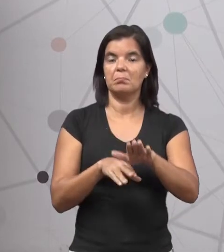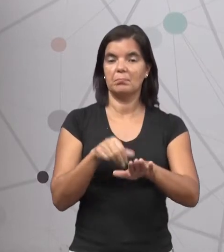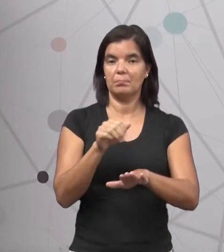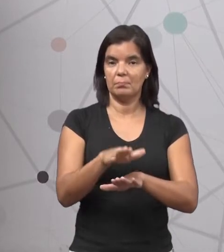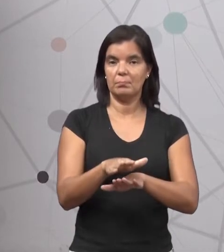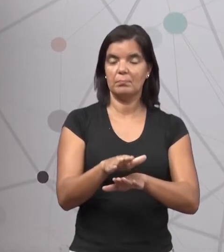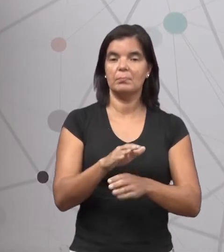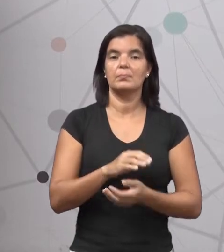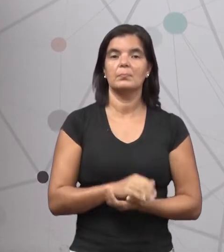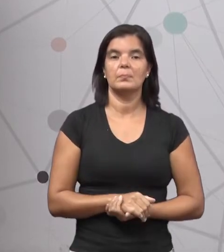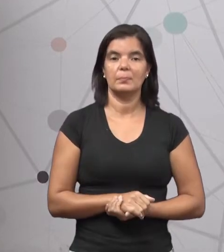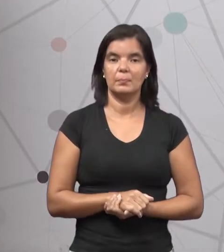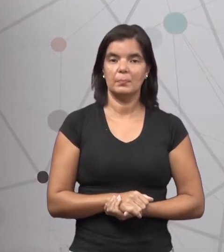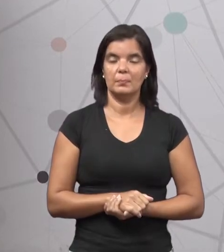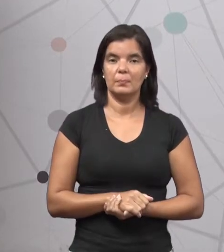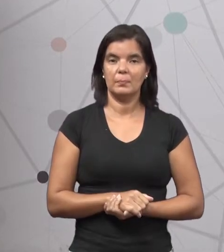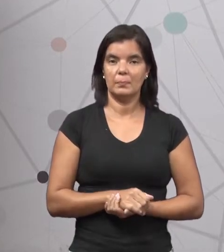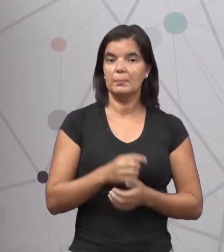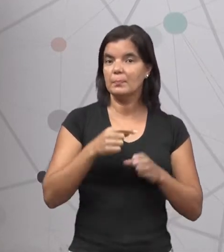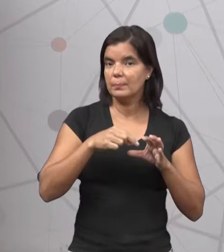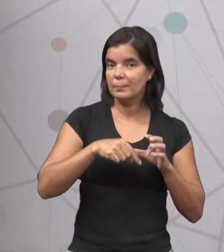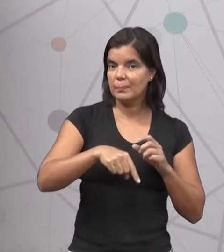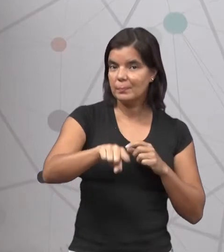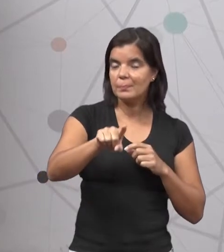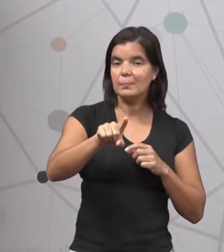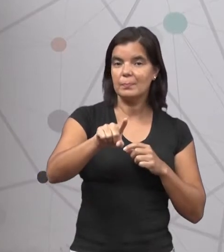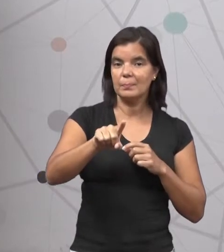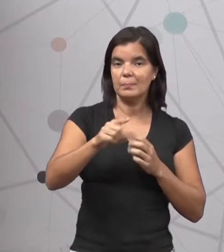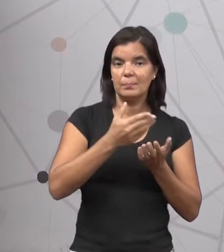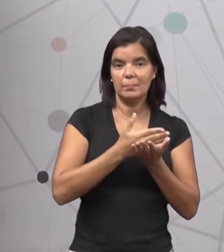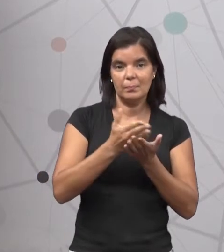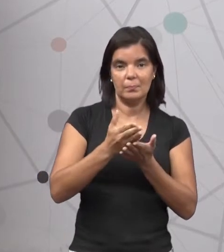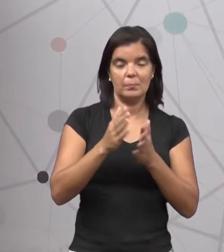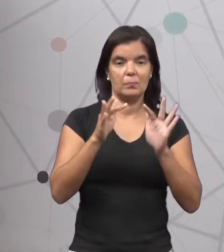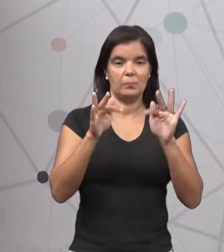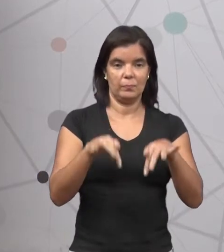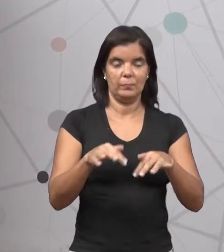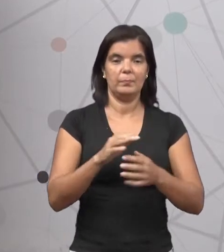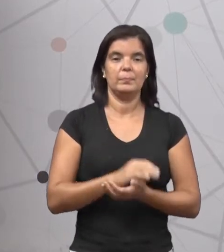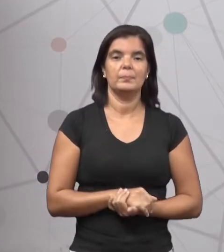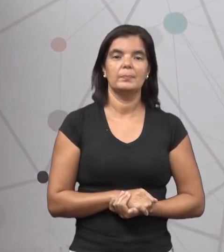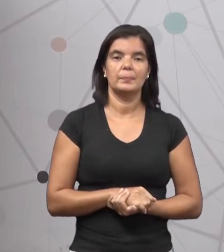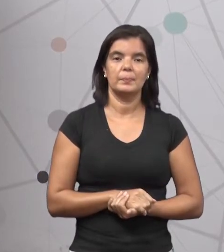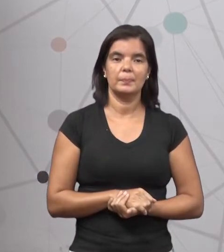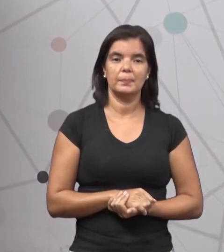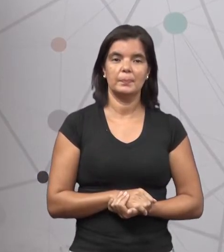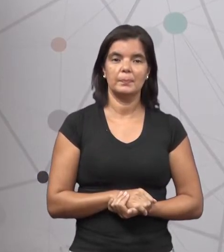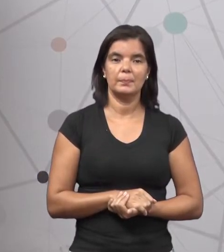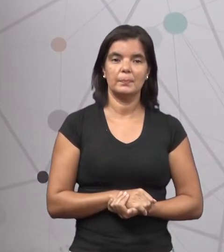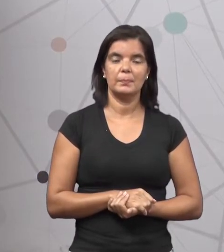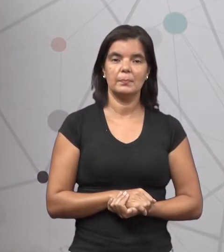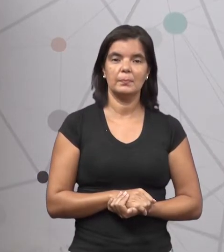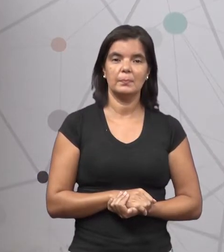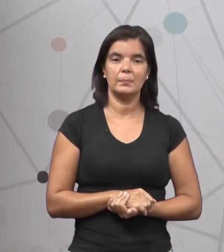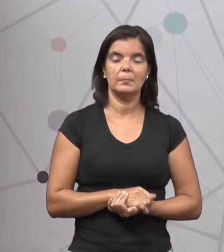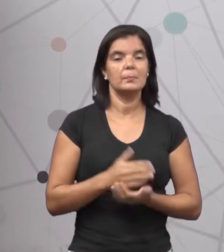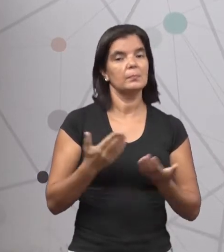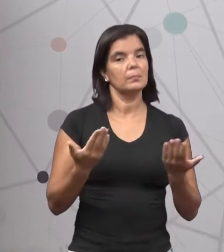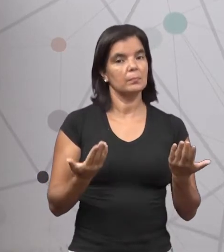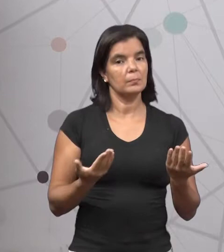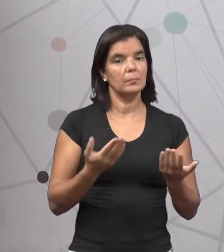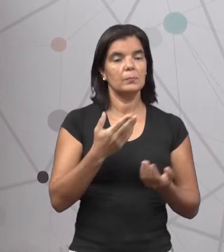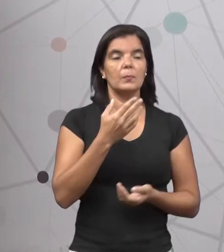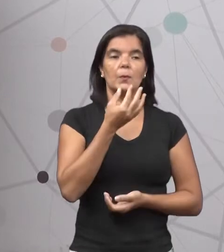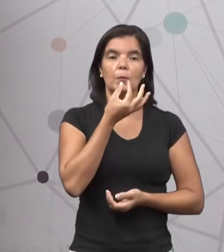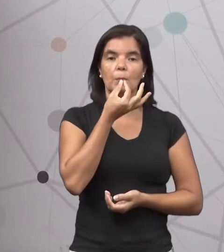Dez passos de ida do início ao fim da pista. Então, o